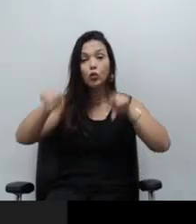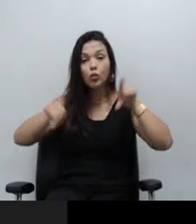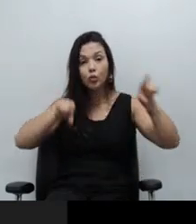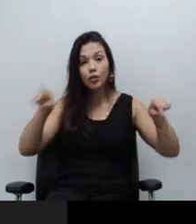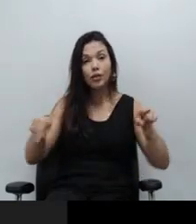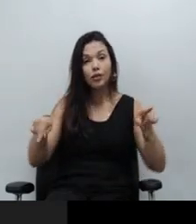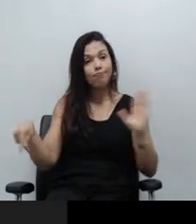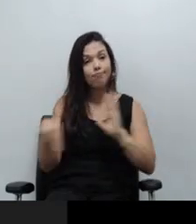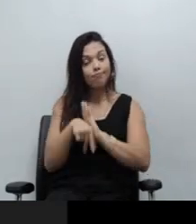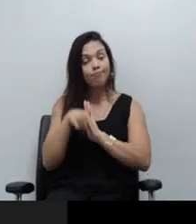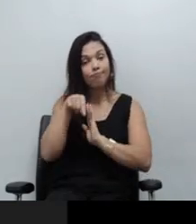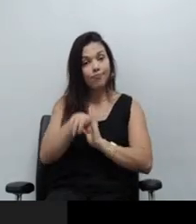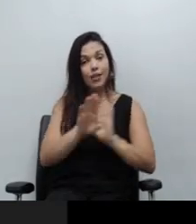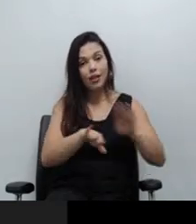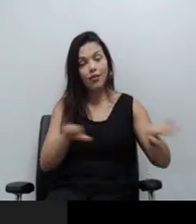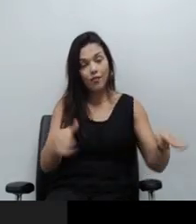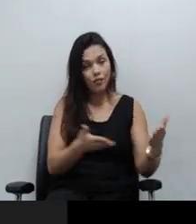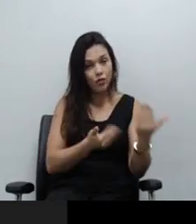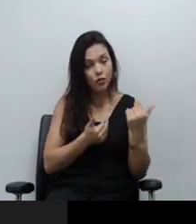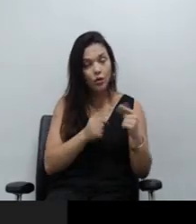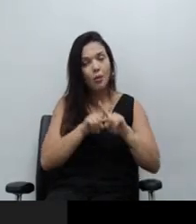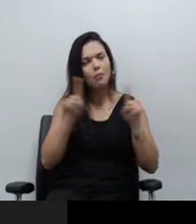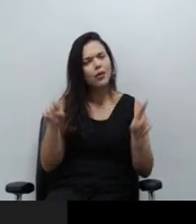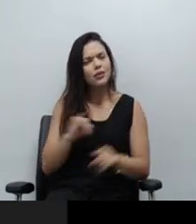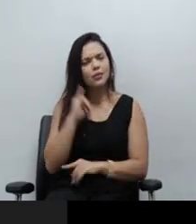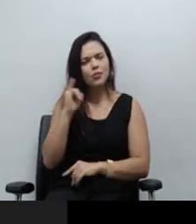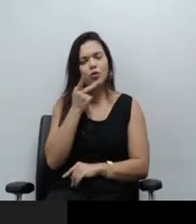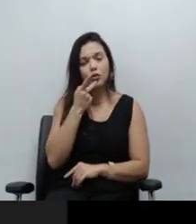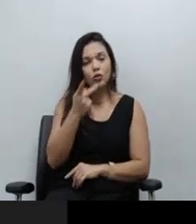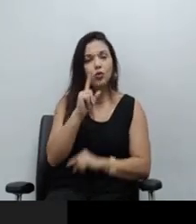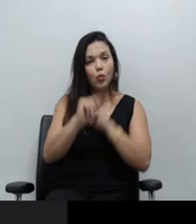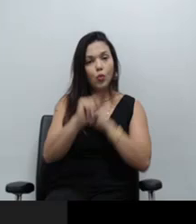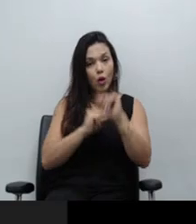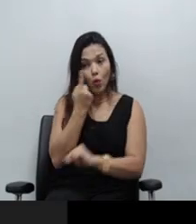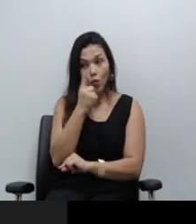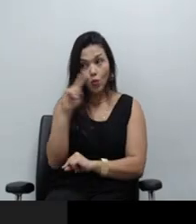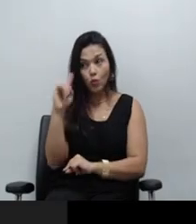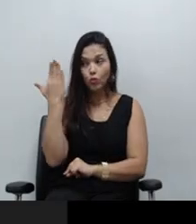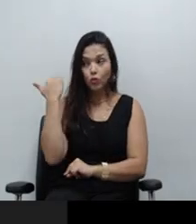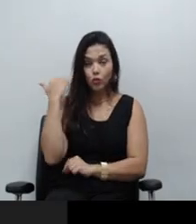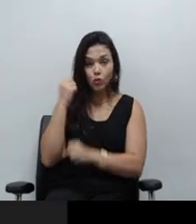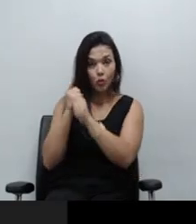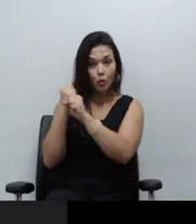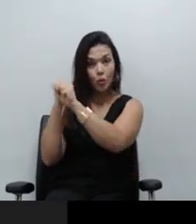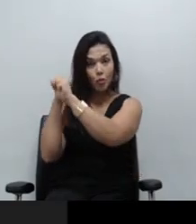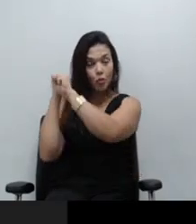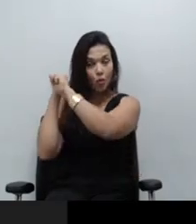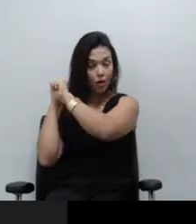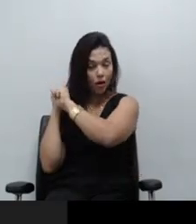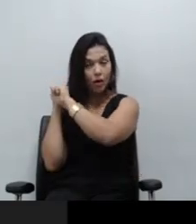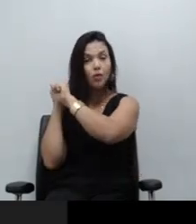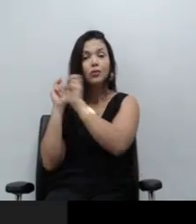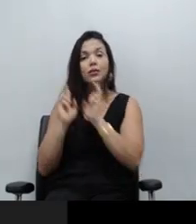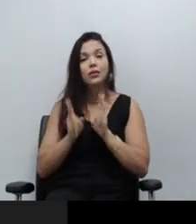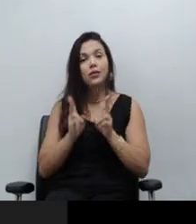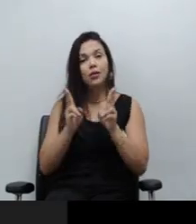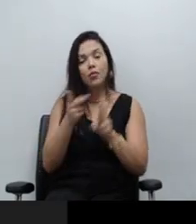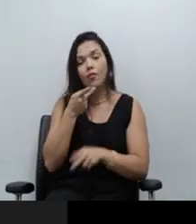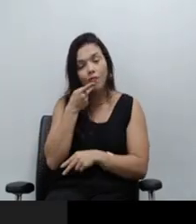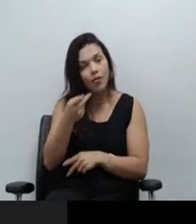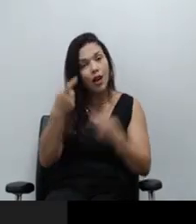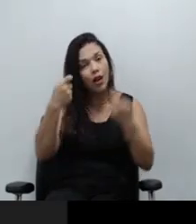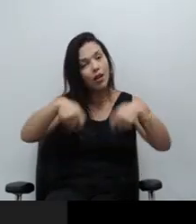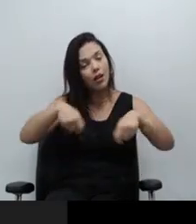sentido. Por fim, não poderia deixar de pontuar que reiteradamente nos últimos anos tem se falado sobre a necessidade de se fazer